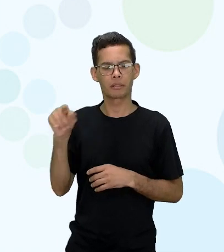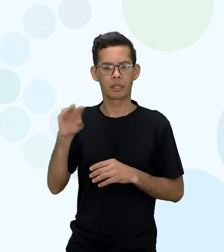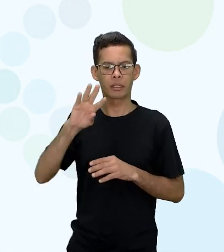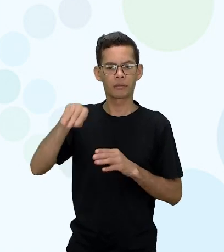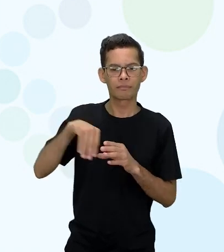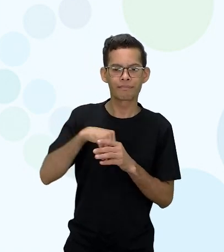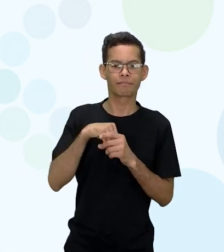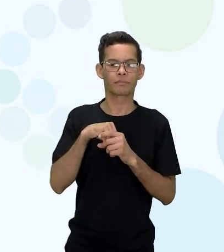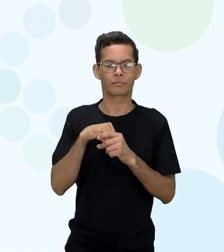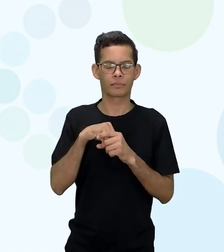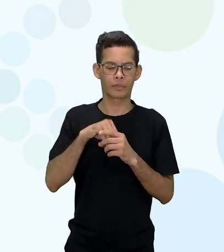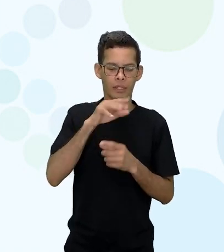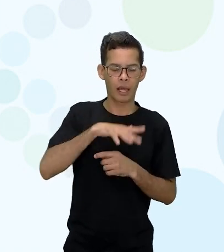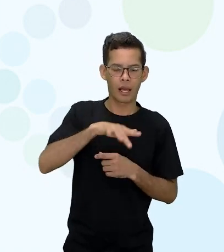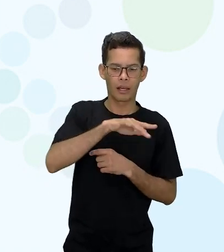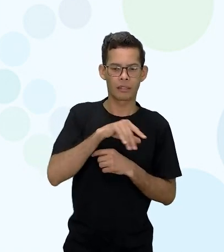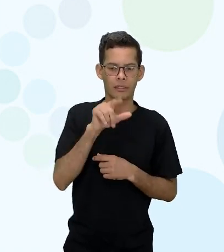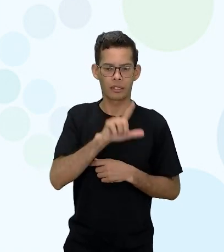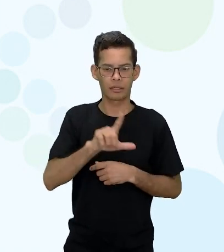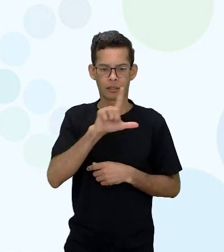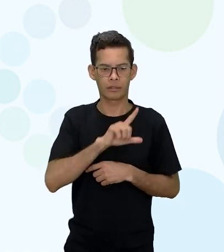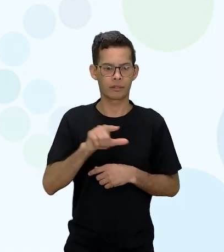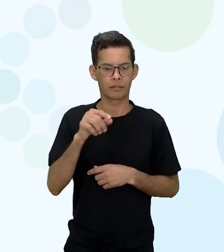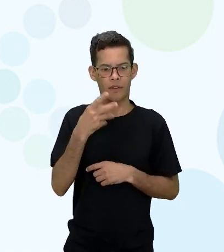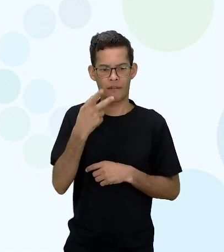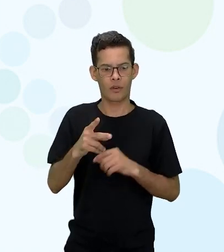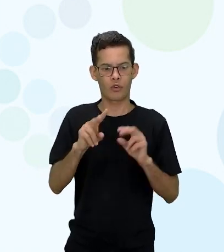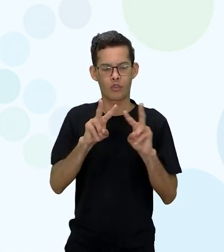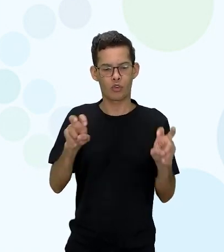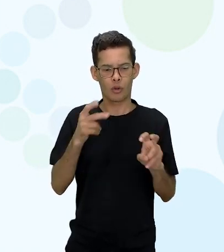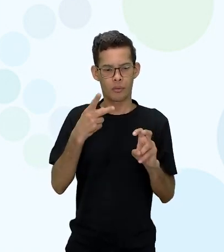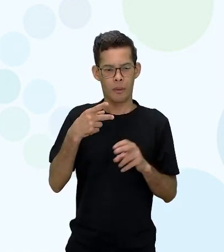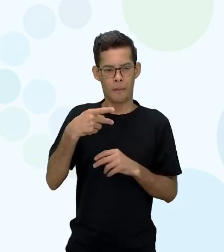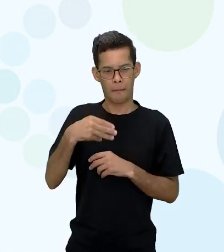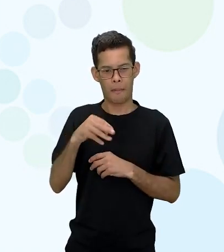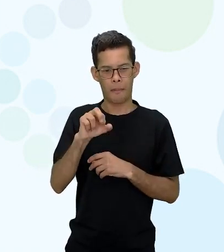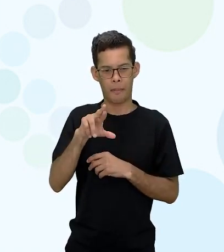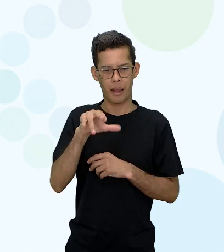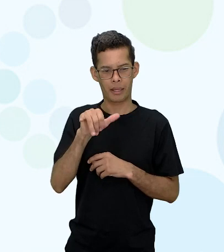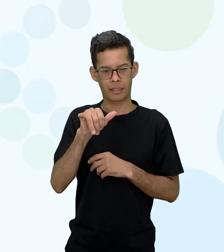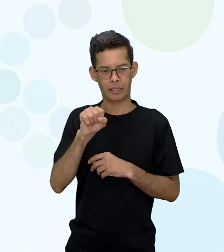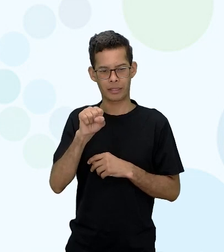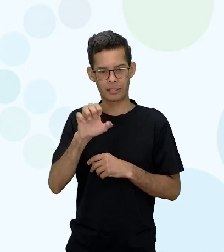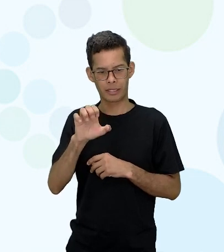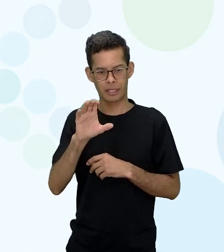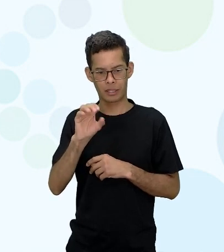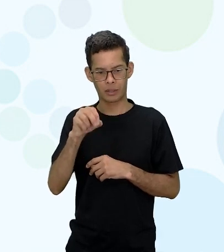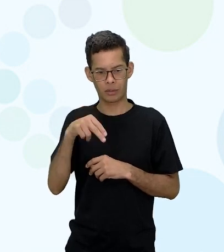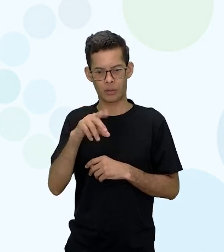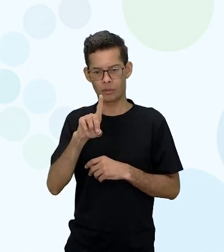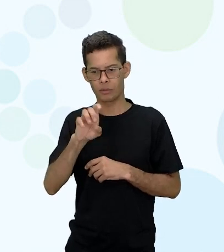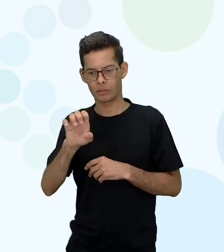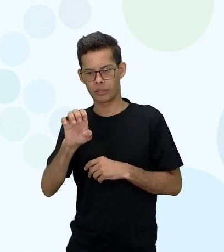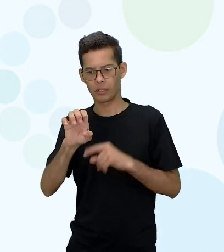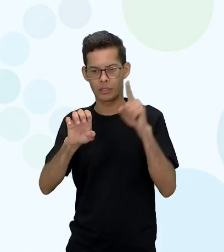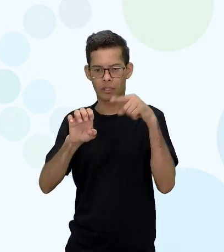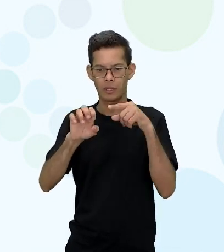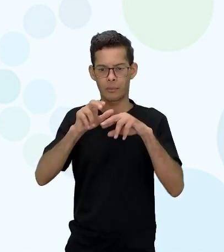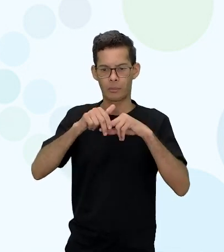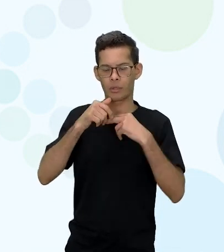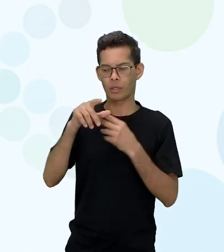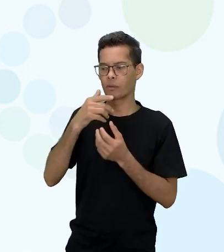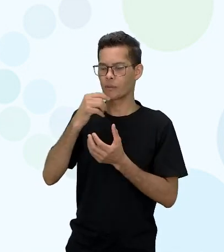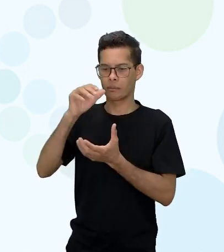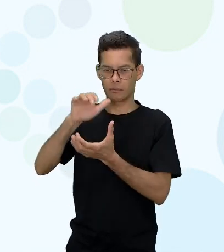história da literatura como Marise Condé, tendo adotado o sobrenome de seu primeiro marido, Mamadou